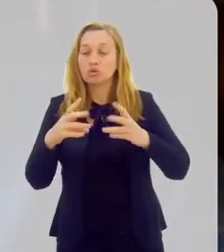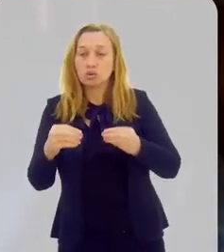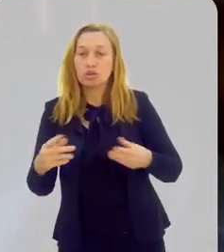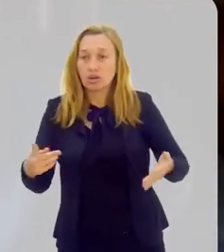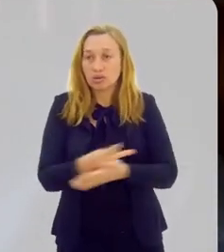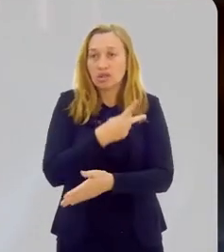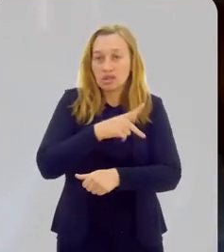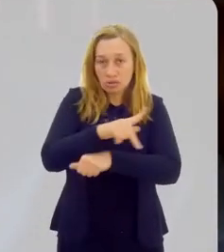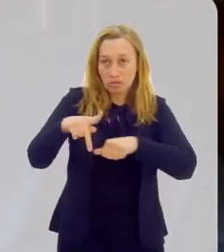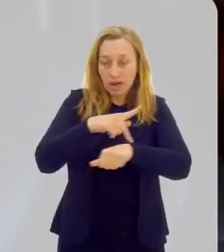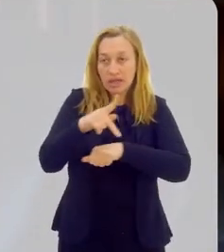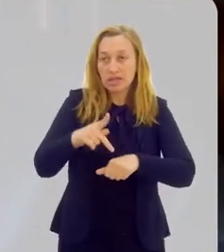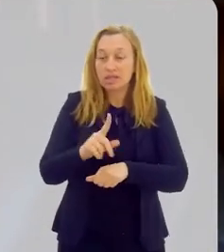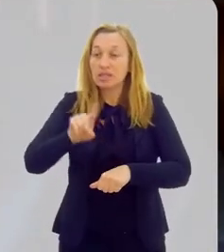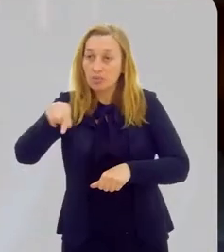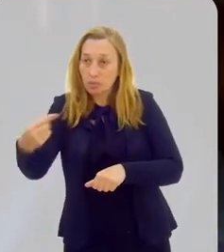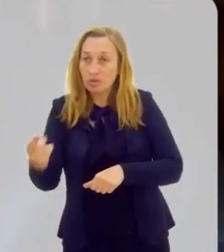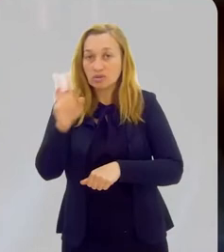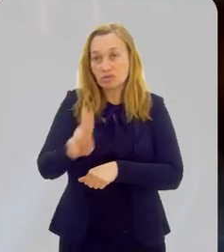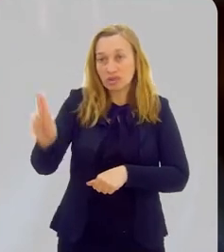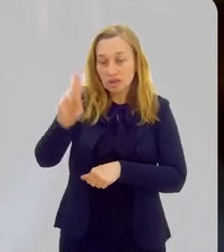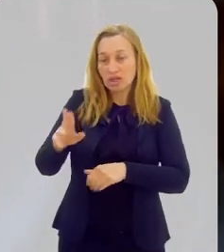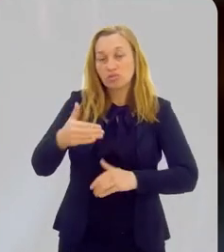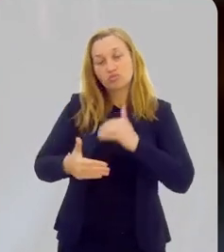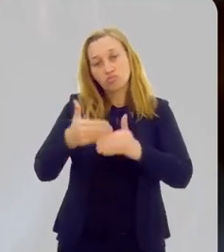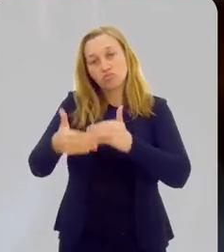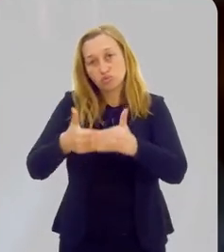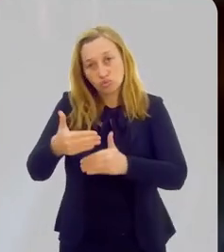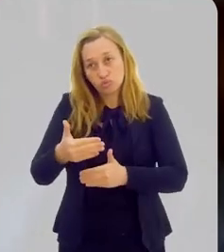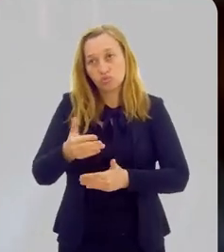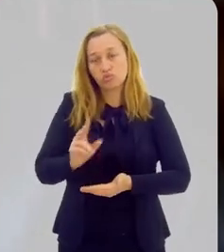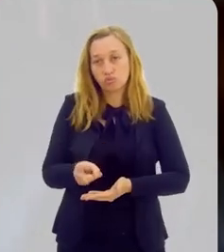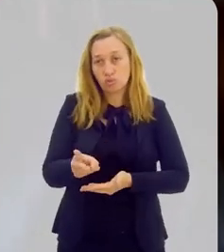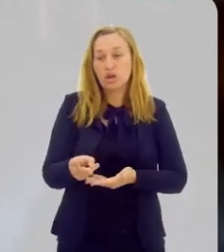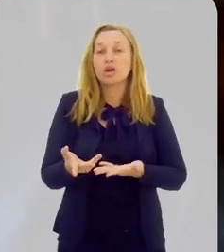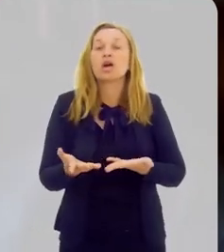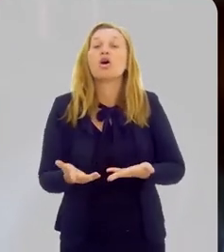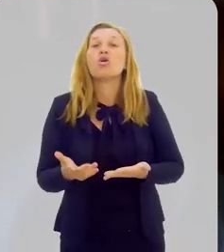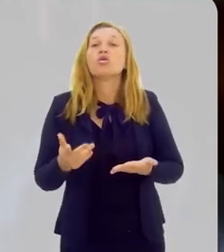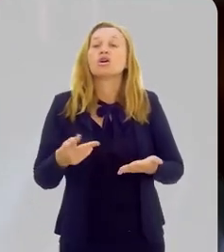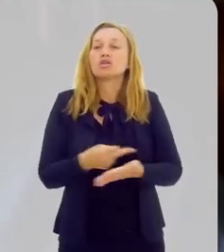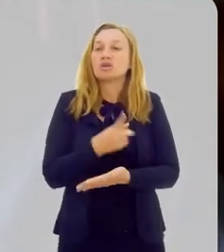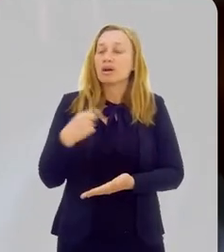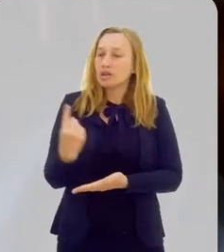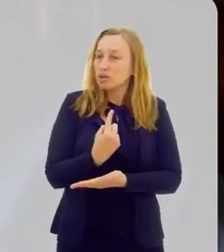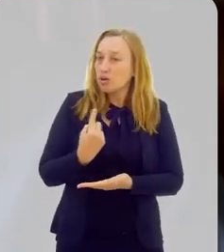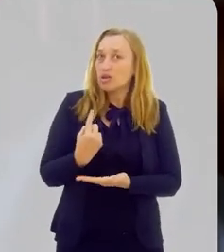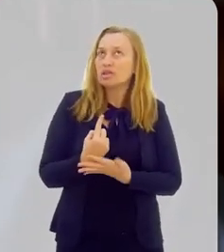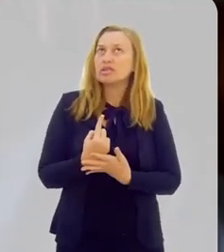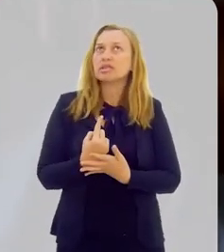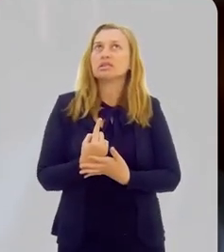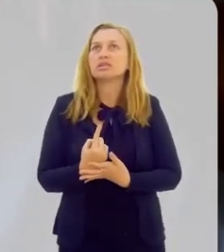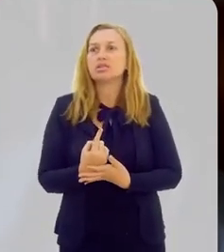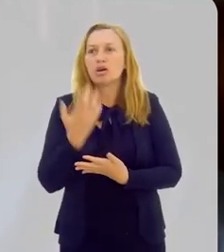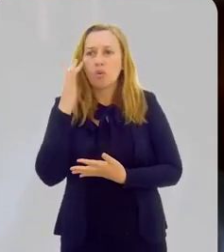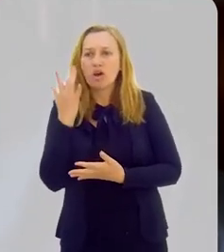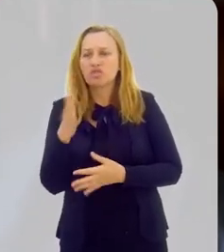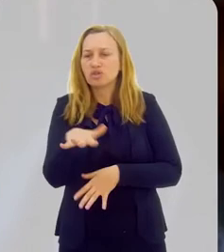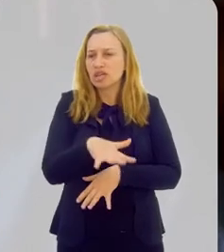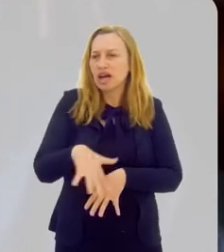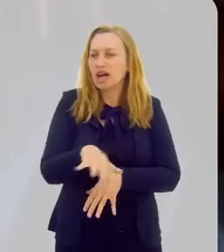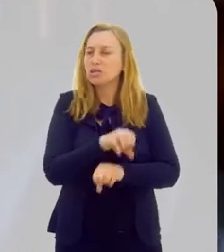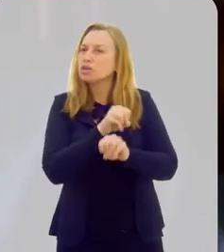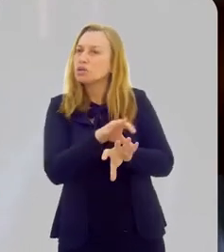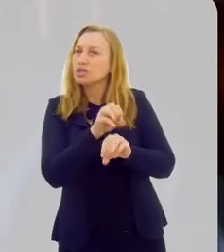porque foi o que aconteceu com todo o país. Fora isso, a universidade, ela continuou desenvolvendo. O que gerou para todos nós, acho que todo